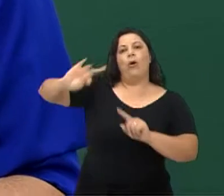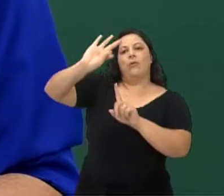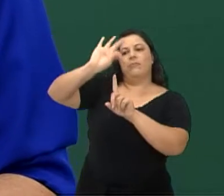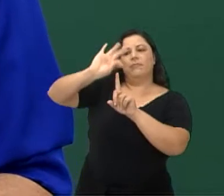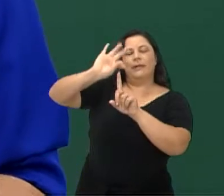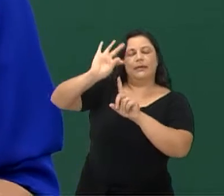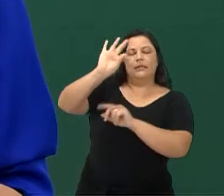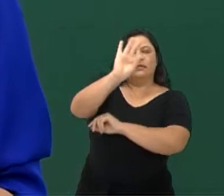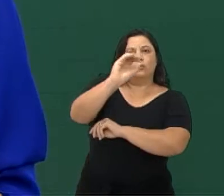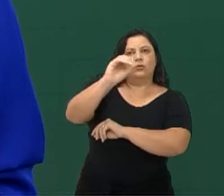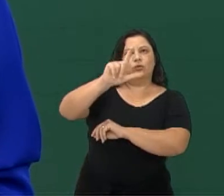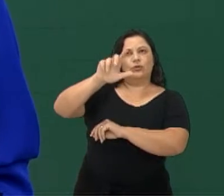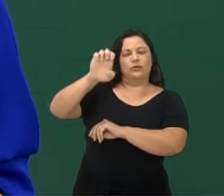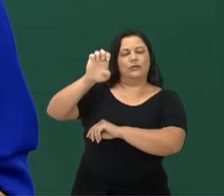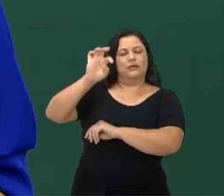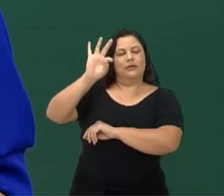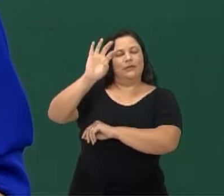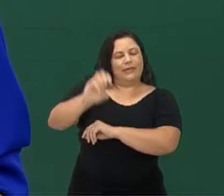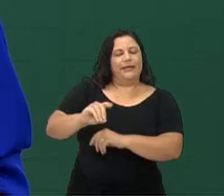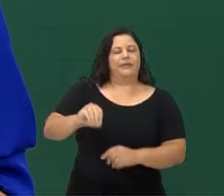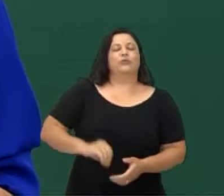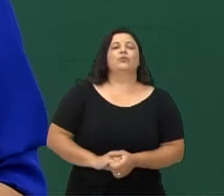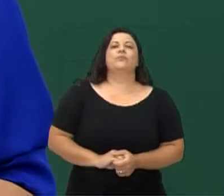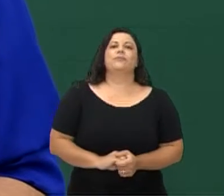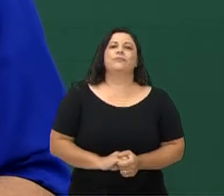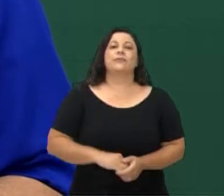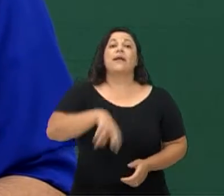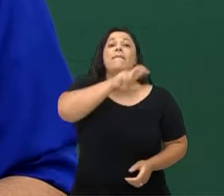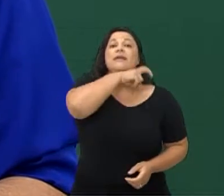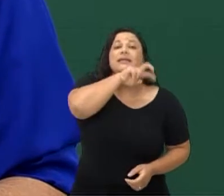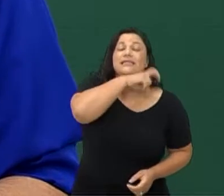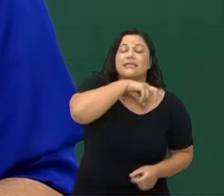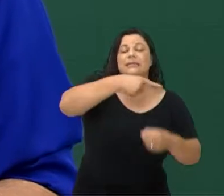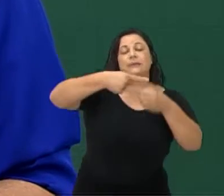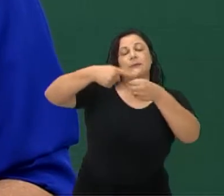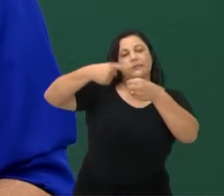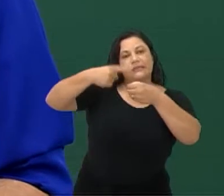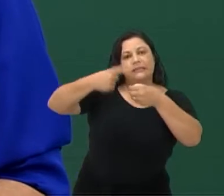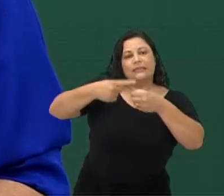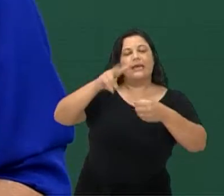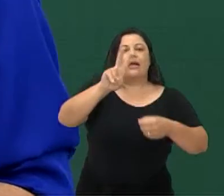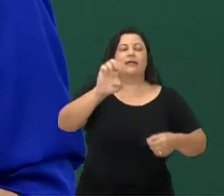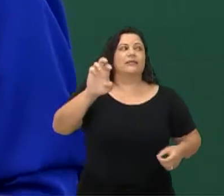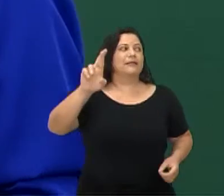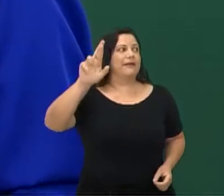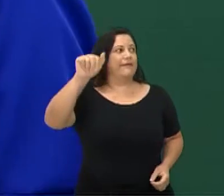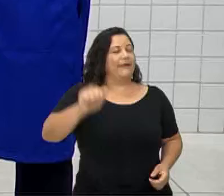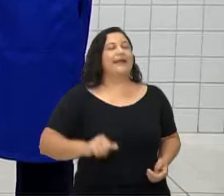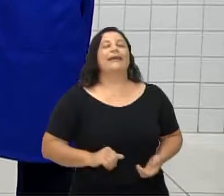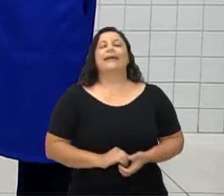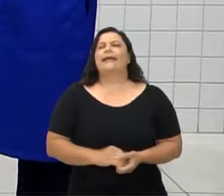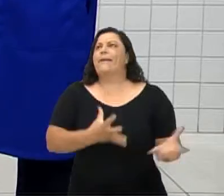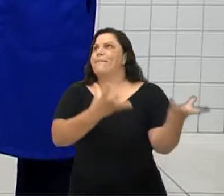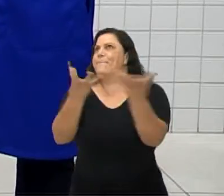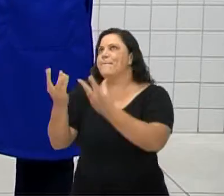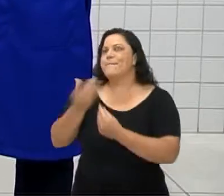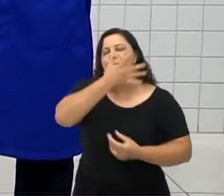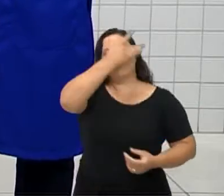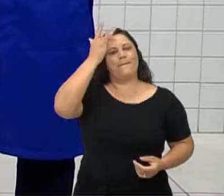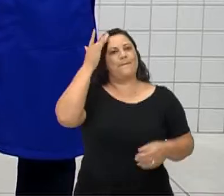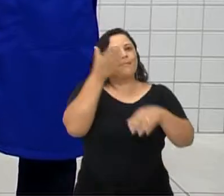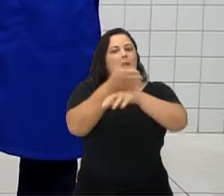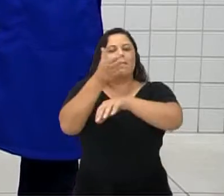Vera pedindo oi para Cascavel, tá? Muita gente participando. A Maria